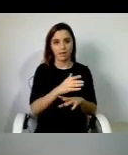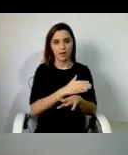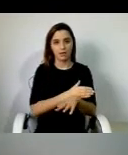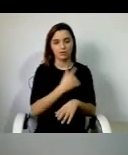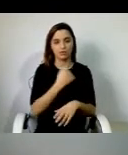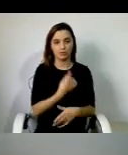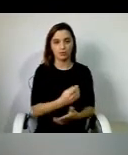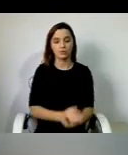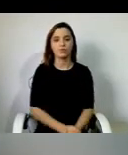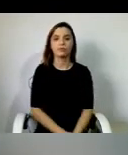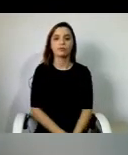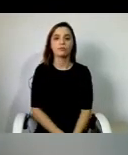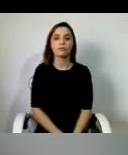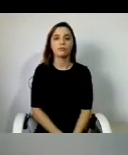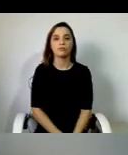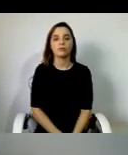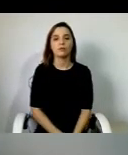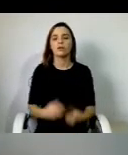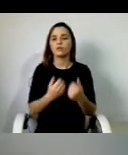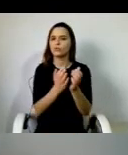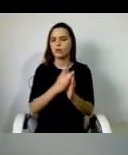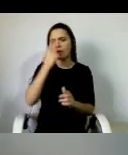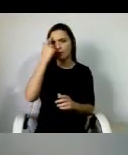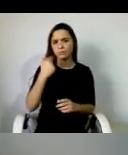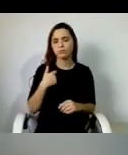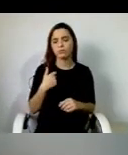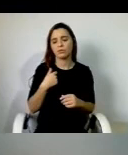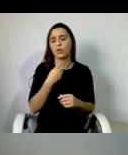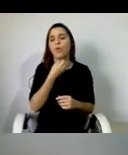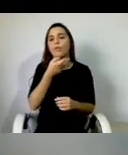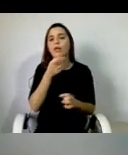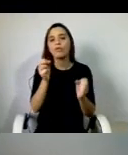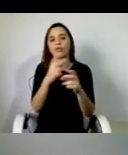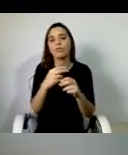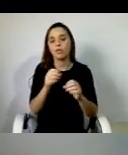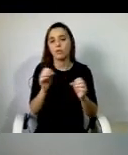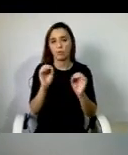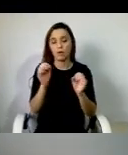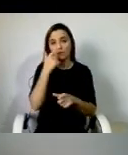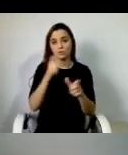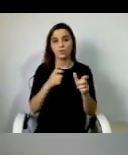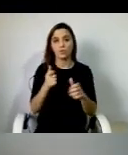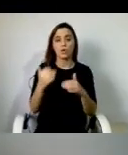E nós sabemos todos, e não é novidade para ninguém aquilo que eu vou dizer, que as pessoas que têm limitações de